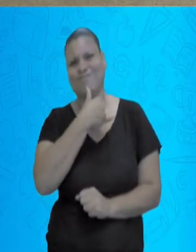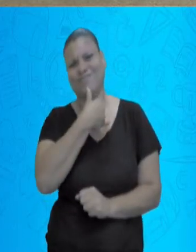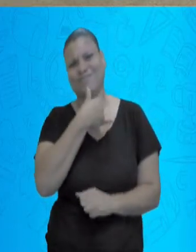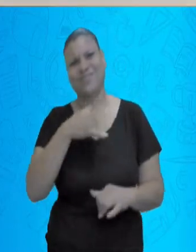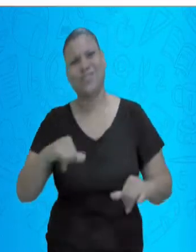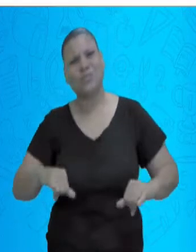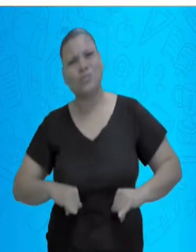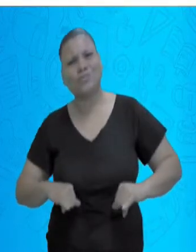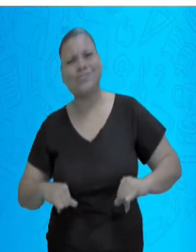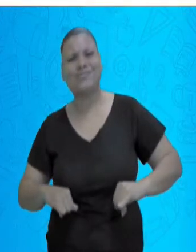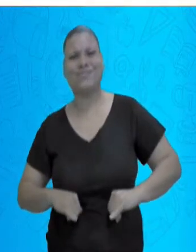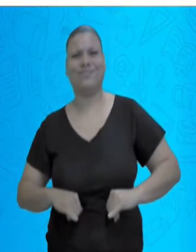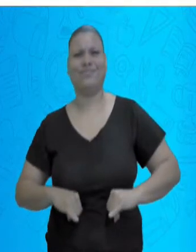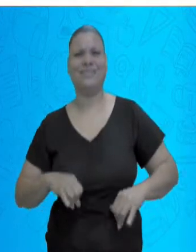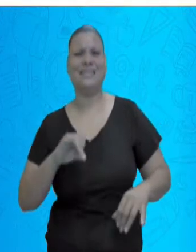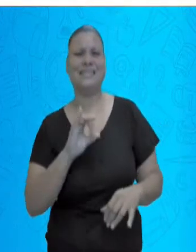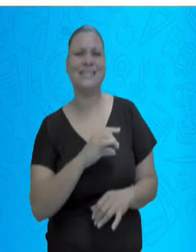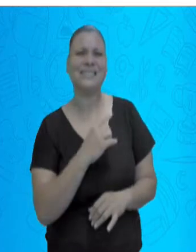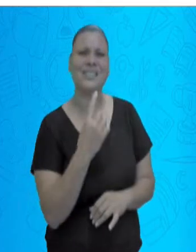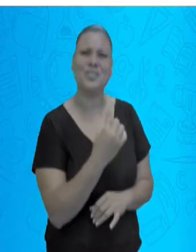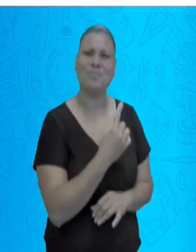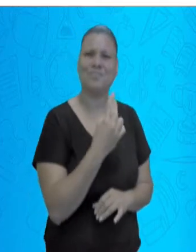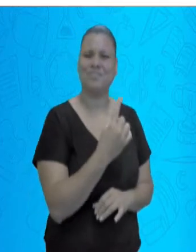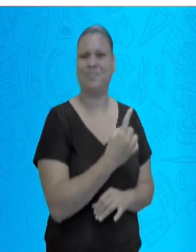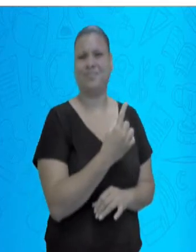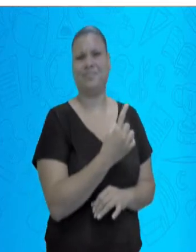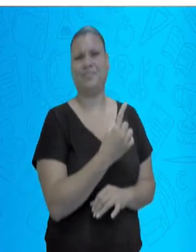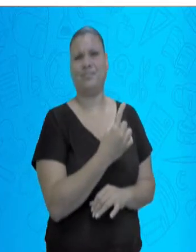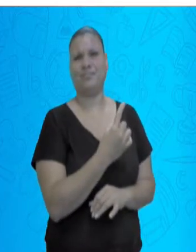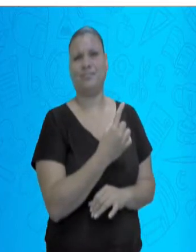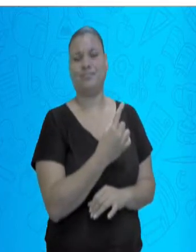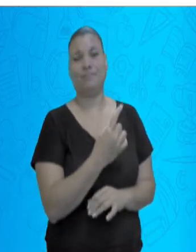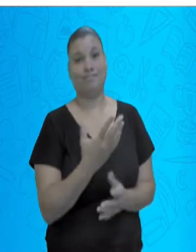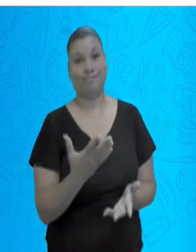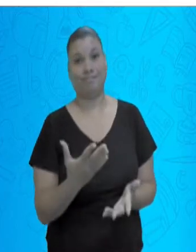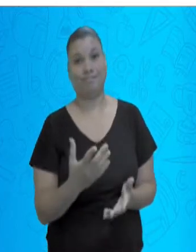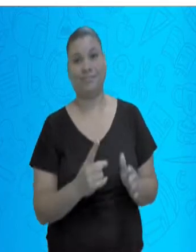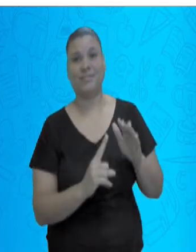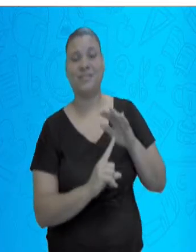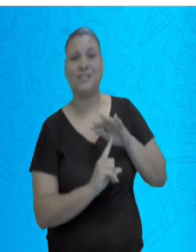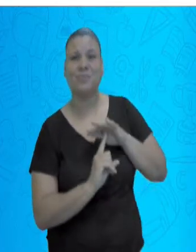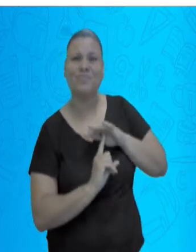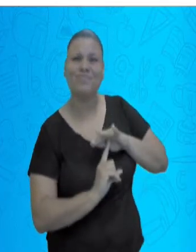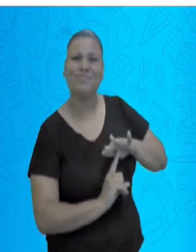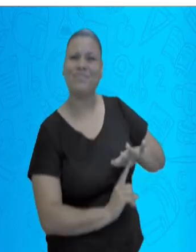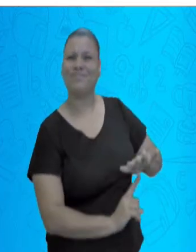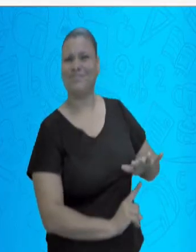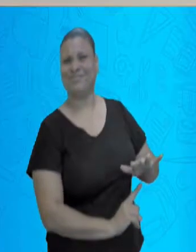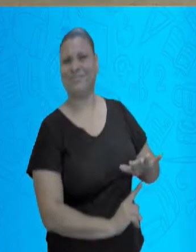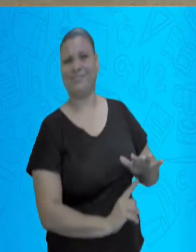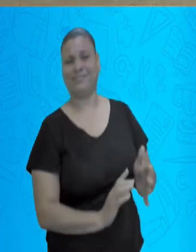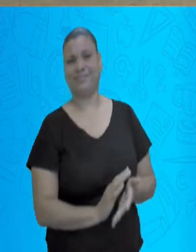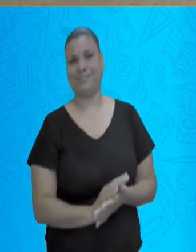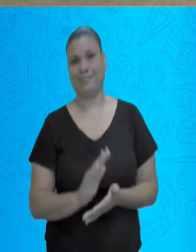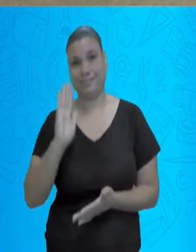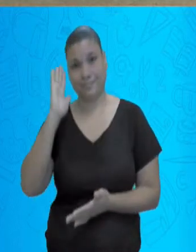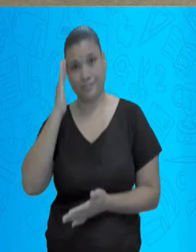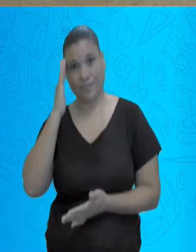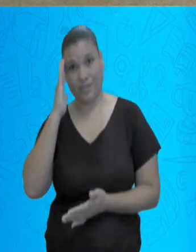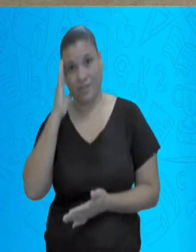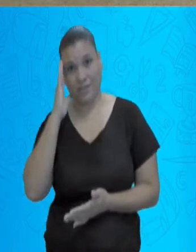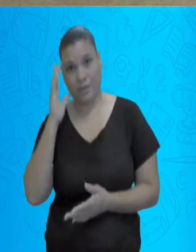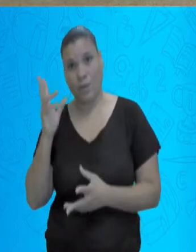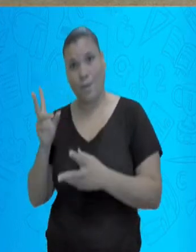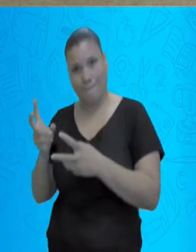isolamento, né? De ficar bem deprimido. É uma imagem fria. É uma linha que nos transmite uma